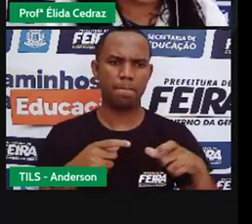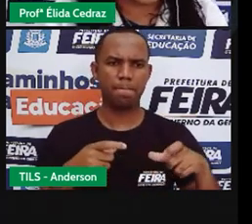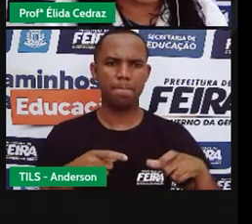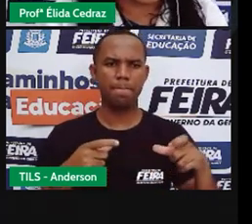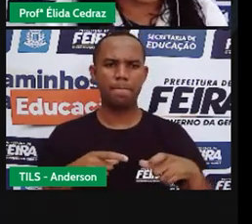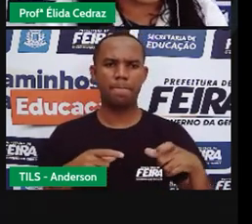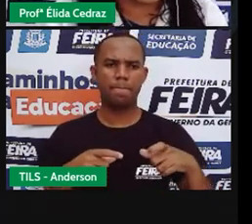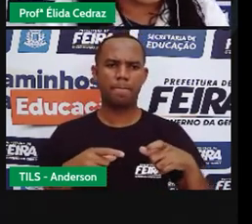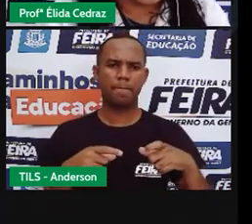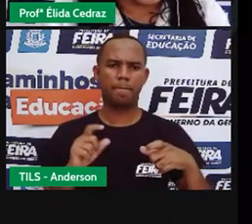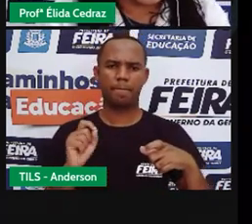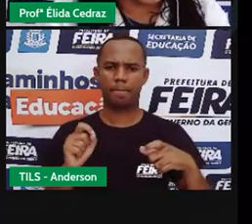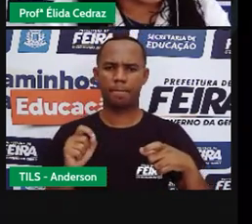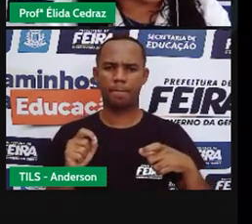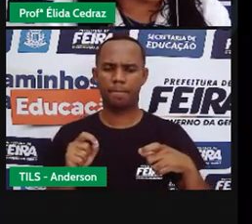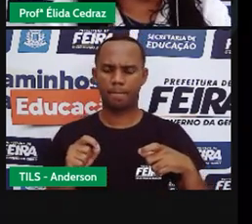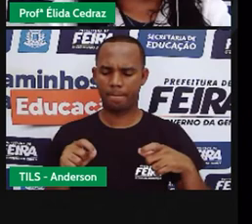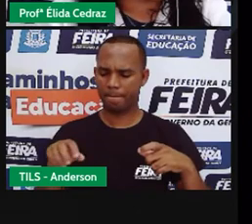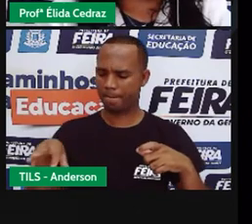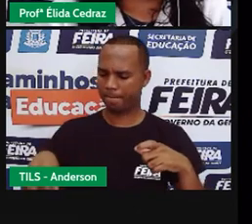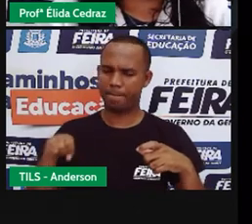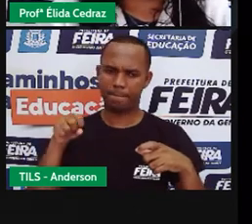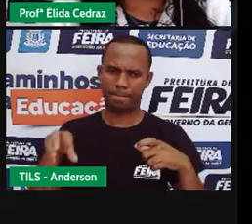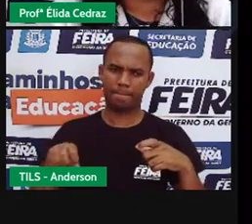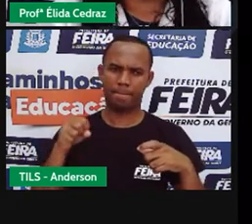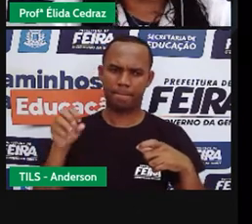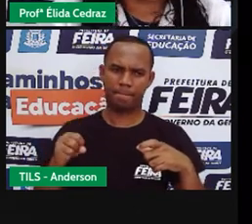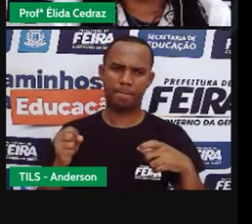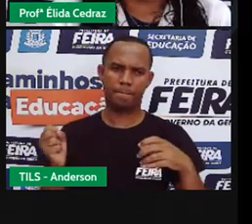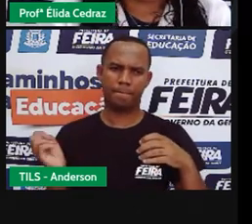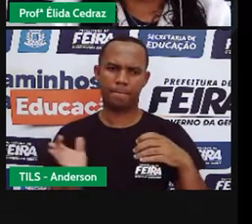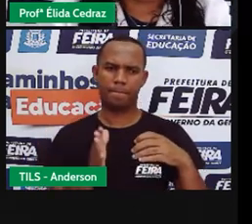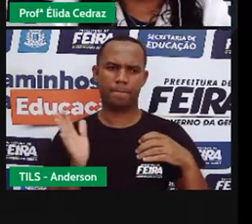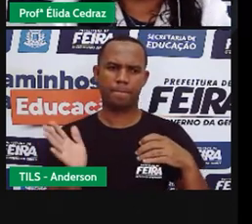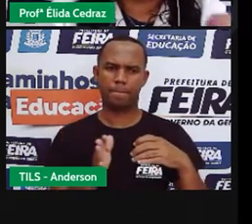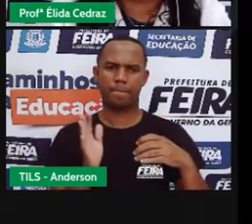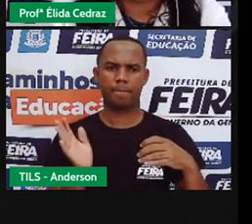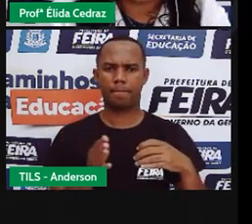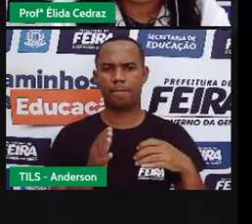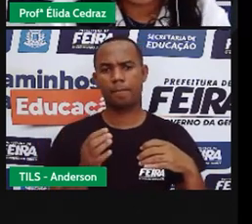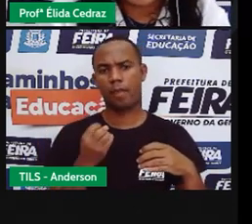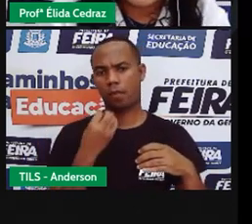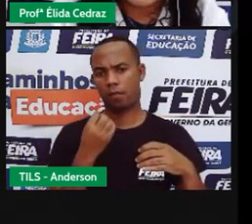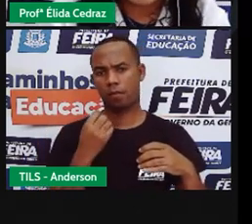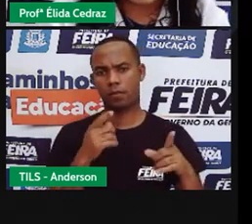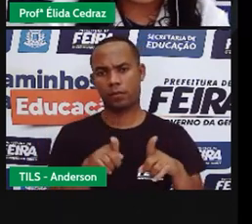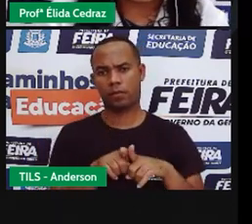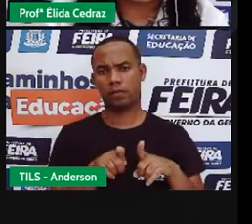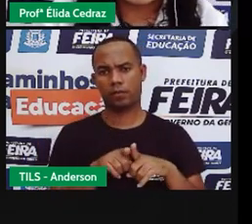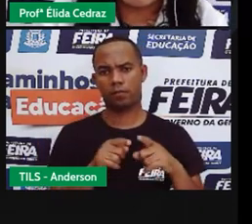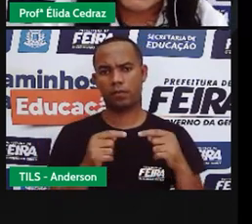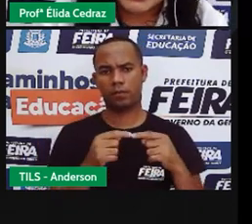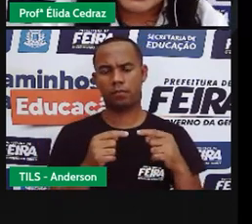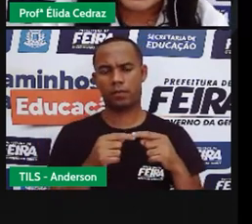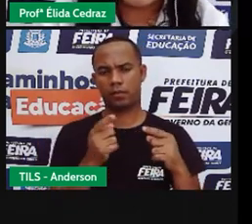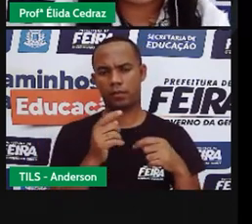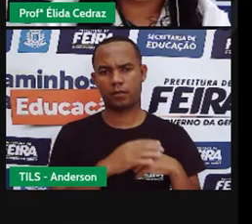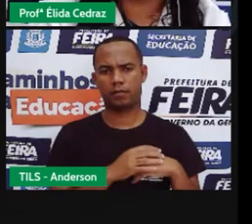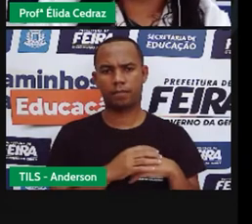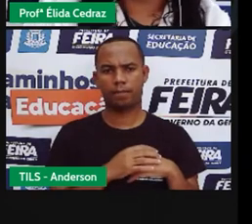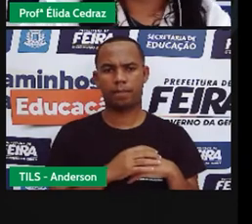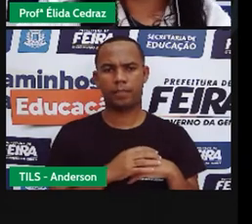o deslocamento é o que? é você transportar um material para outro lugar se fosse